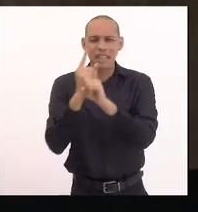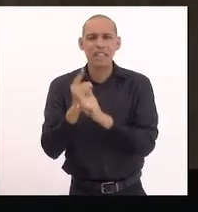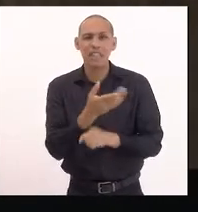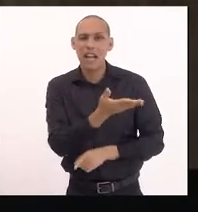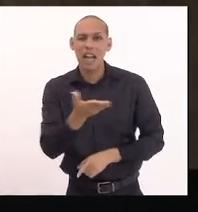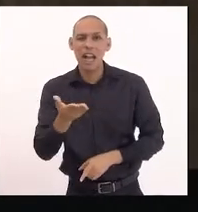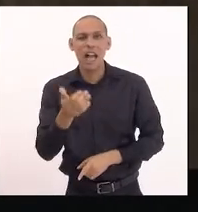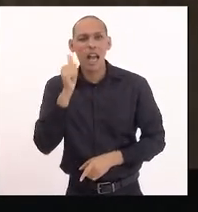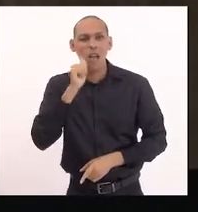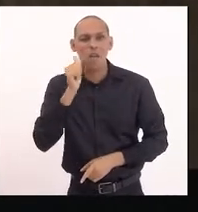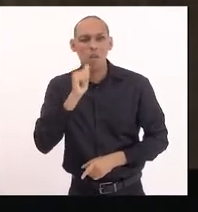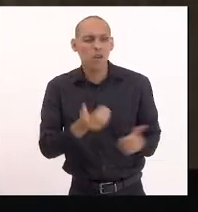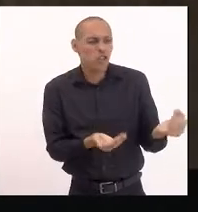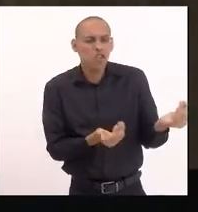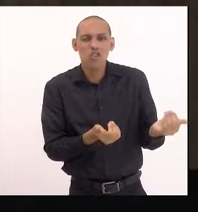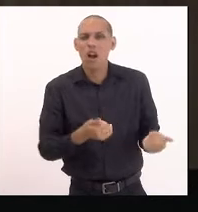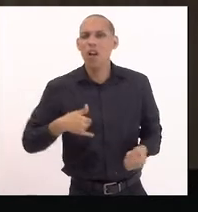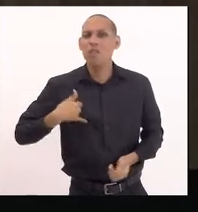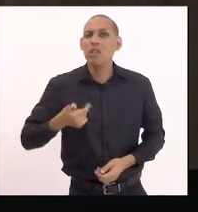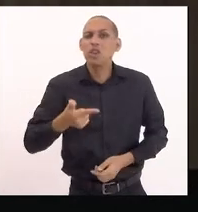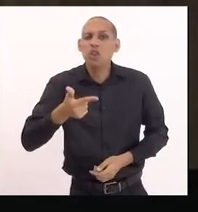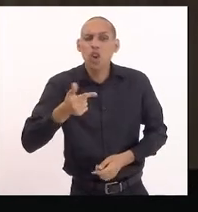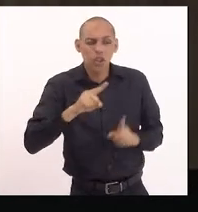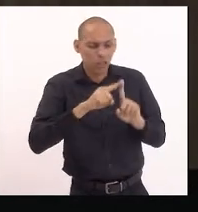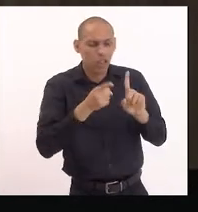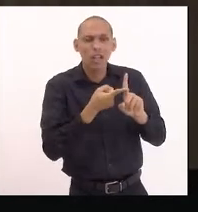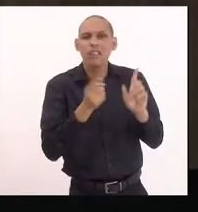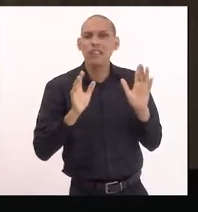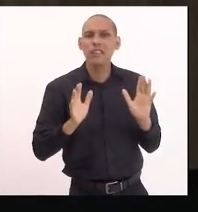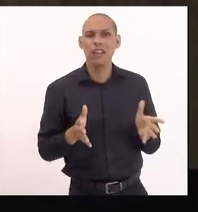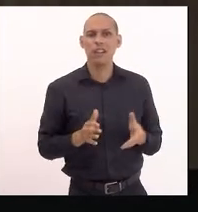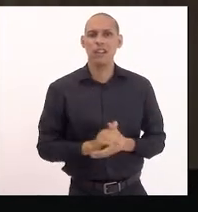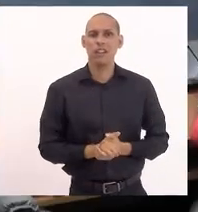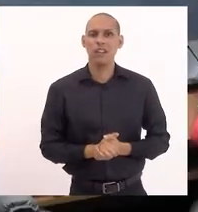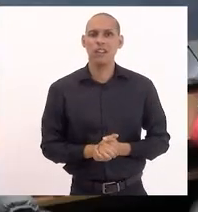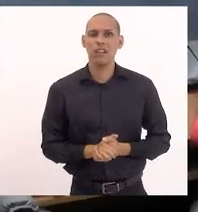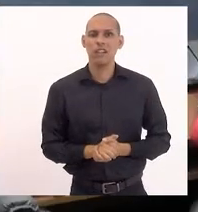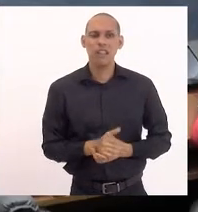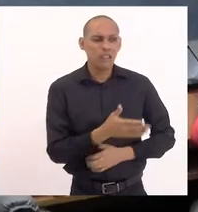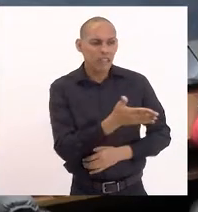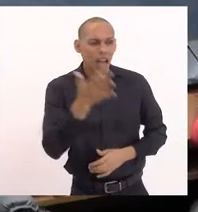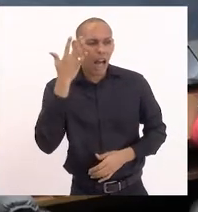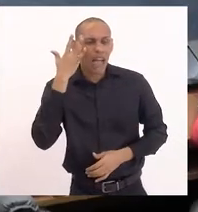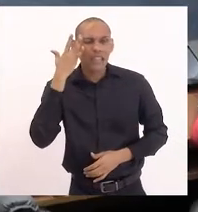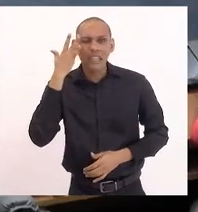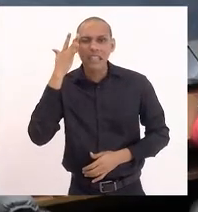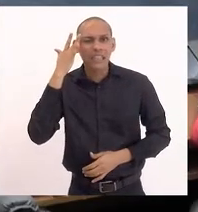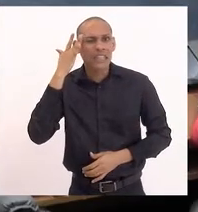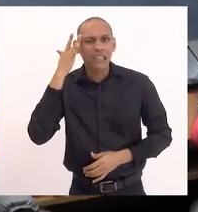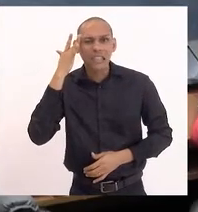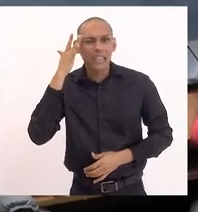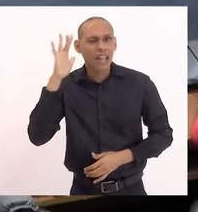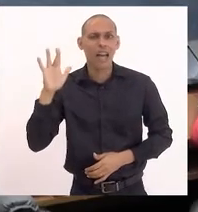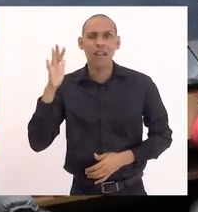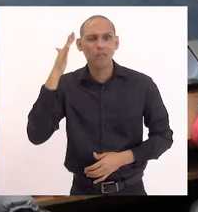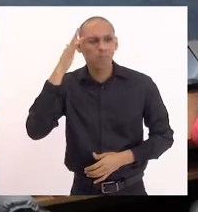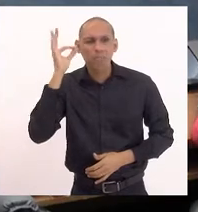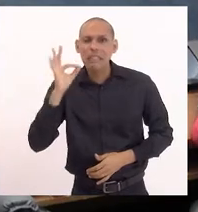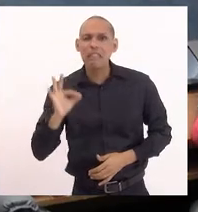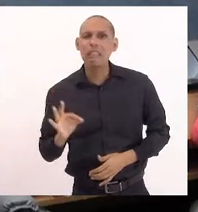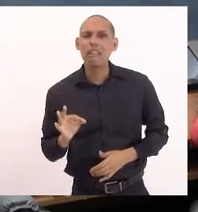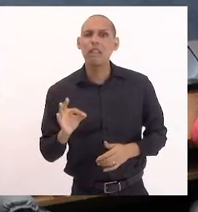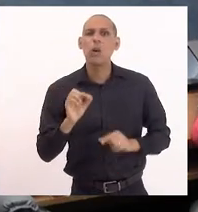deputada enfermeira Regiane, grávidas, que não têm a mínima noção do que é uma gravidez, a mínima noção